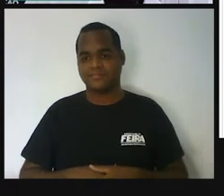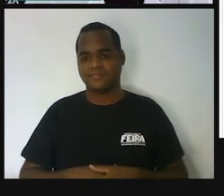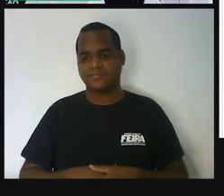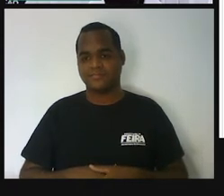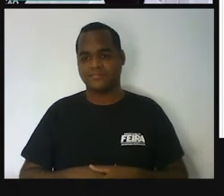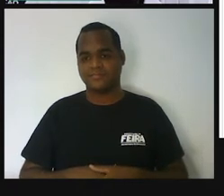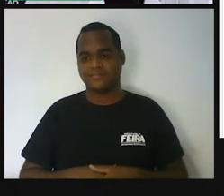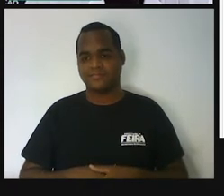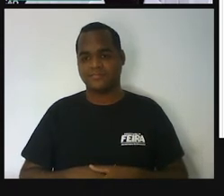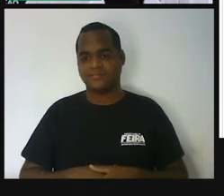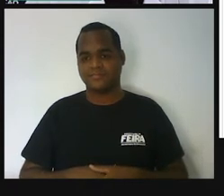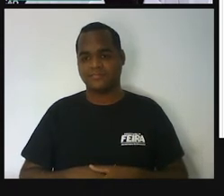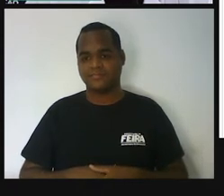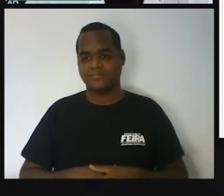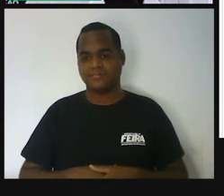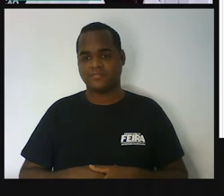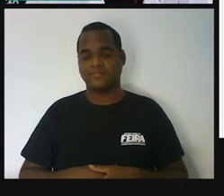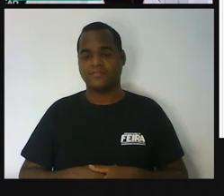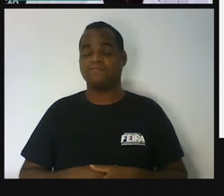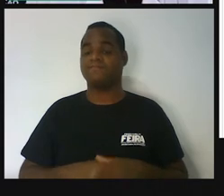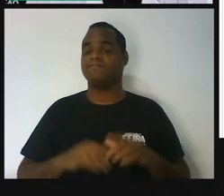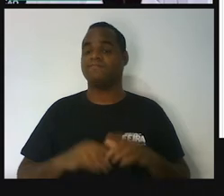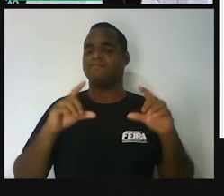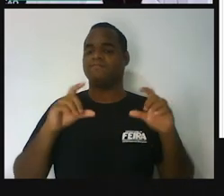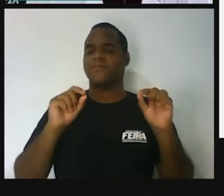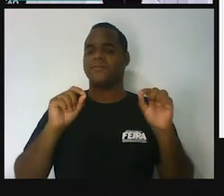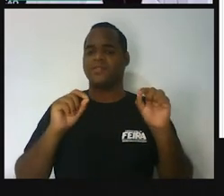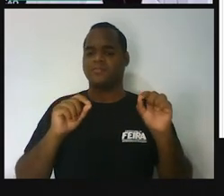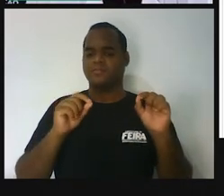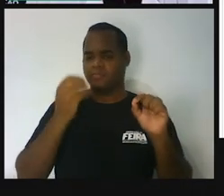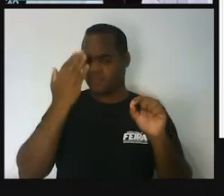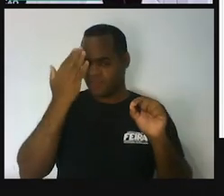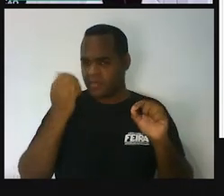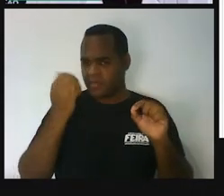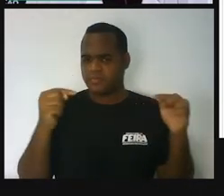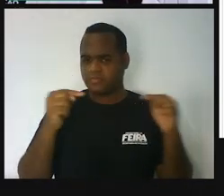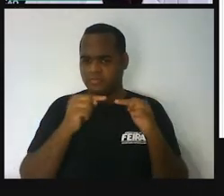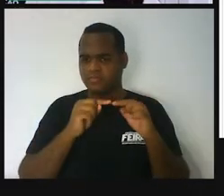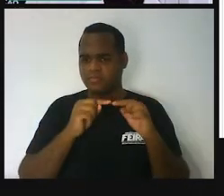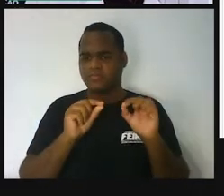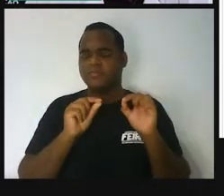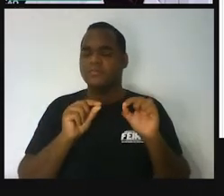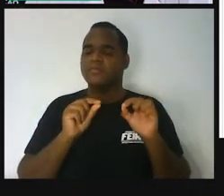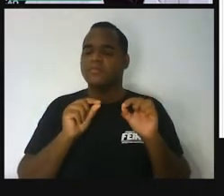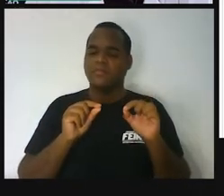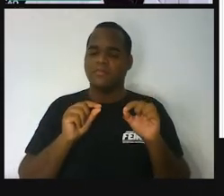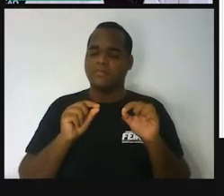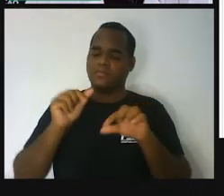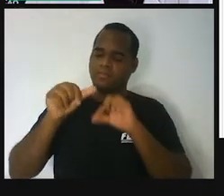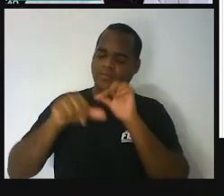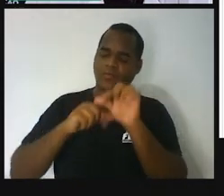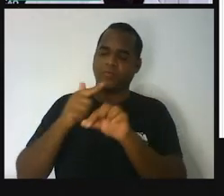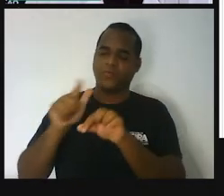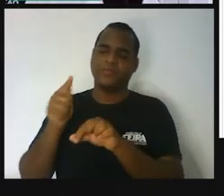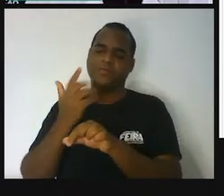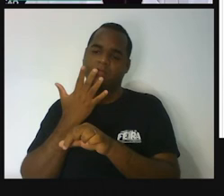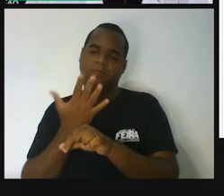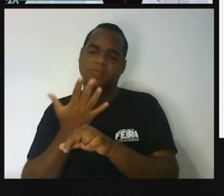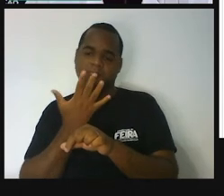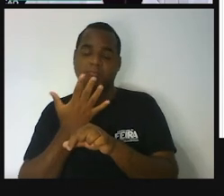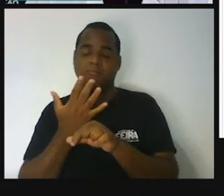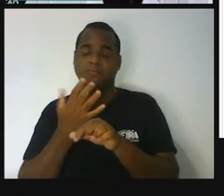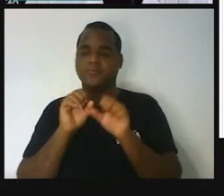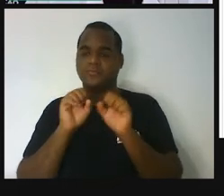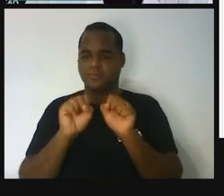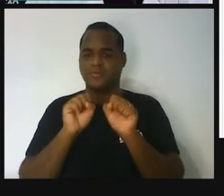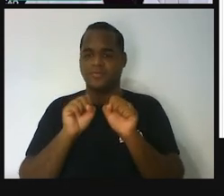E que figura é essa? Será que você sabe que figura é essa? Vamos mudando de cor para a